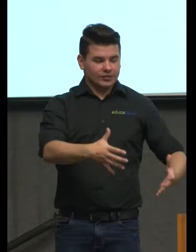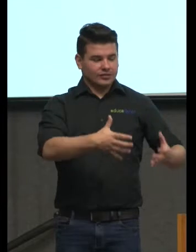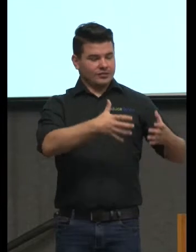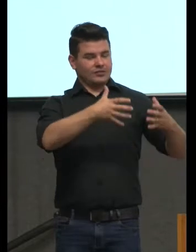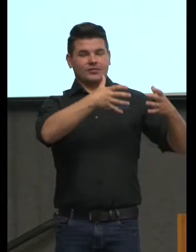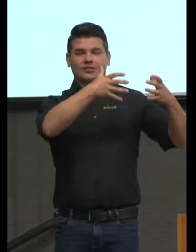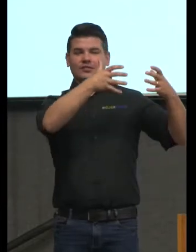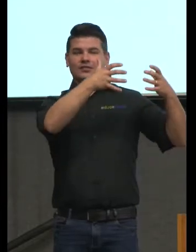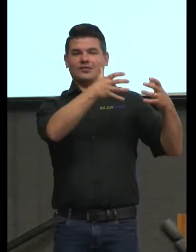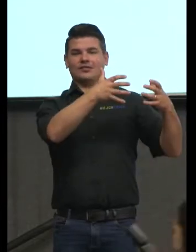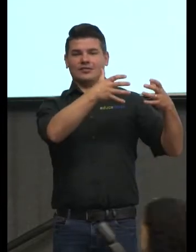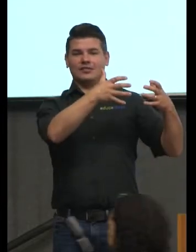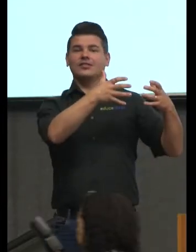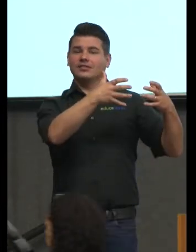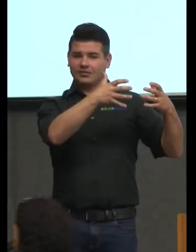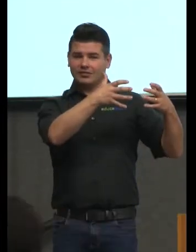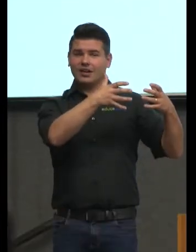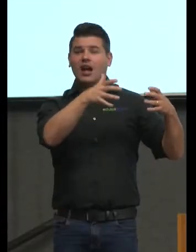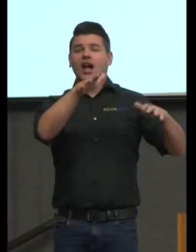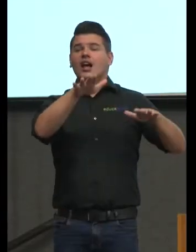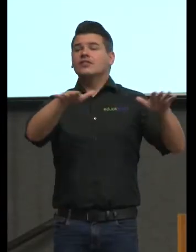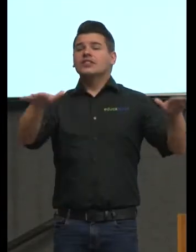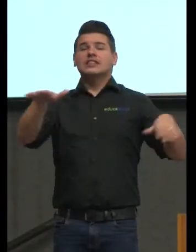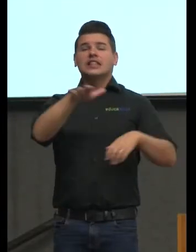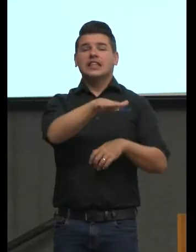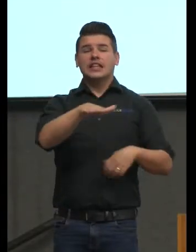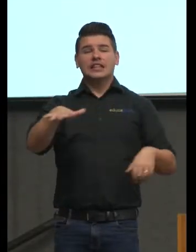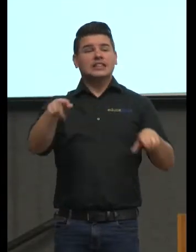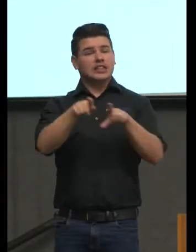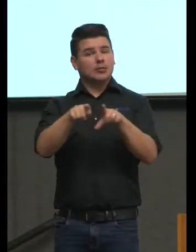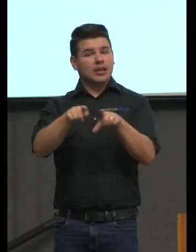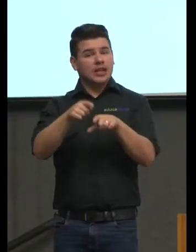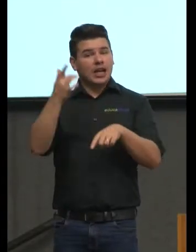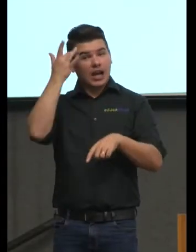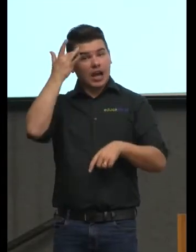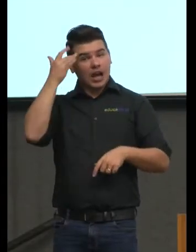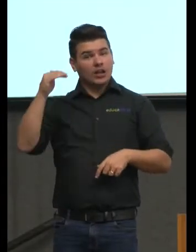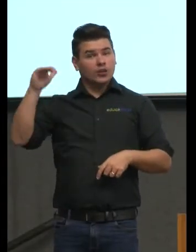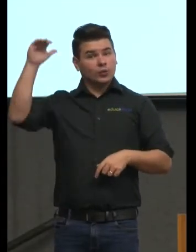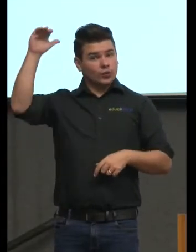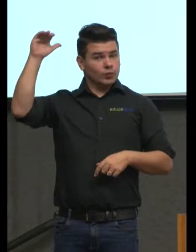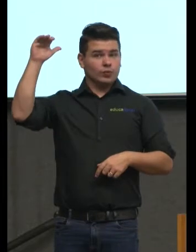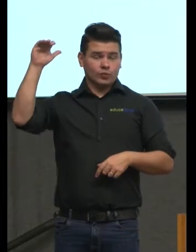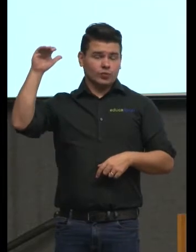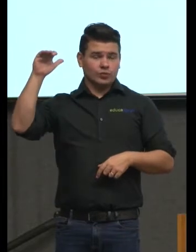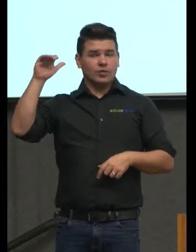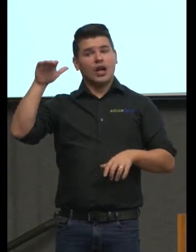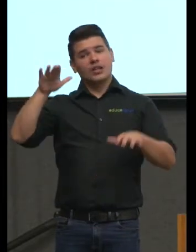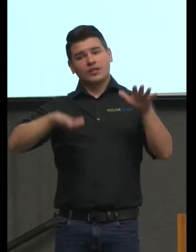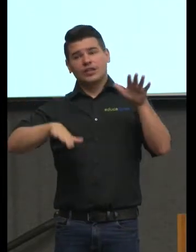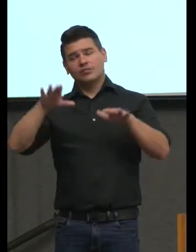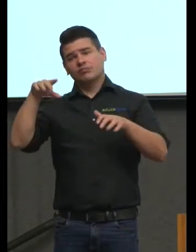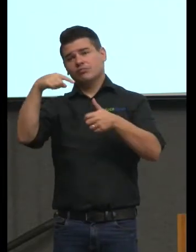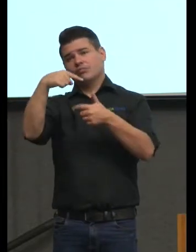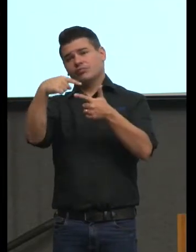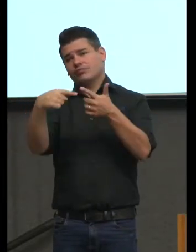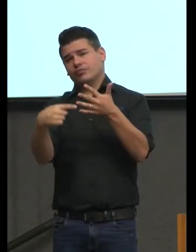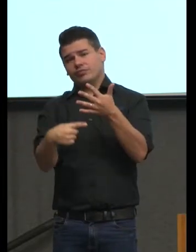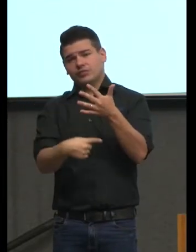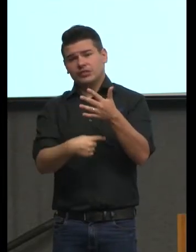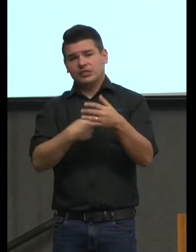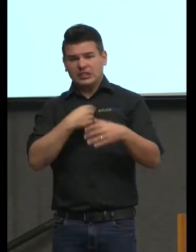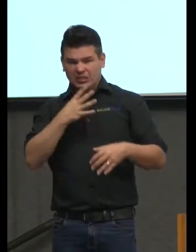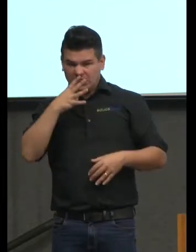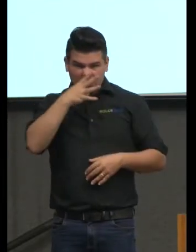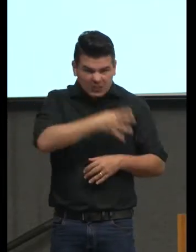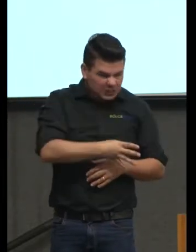muitas vezes infelizmente muitas crianças e nós adultos muitas vezes por muitas razões somos invasivos